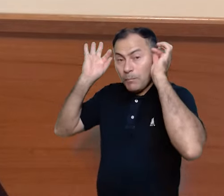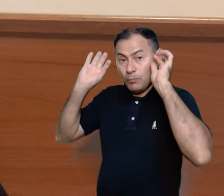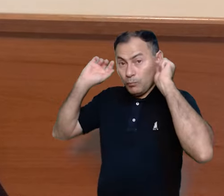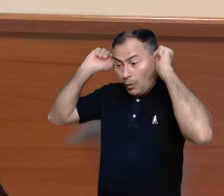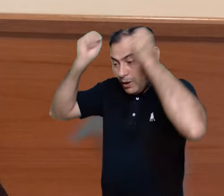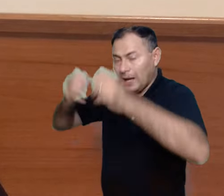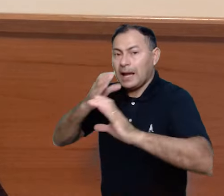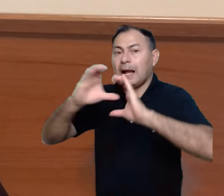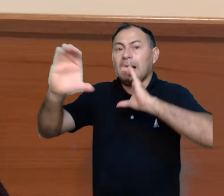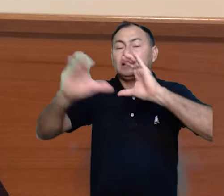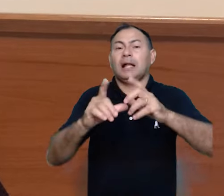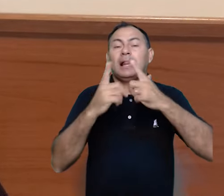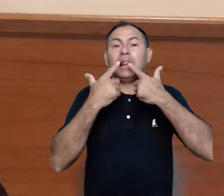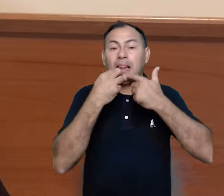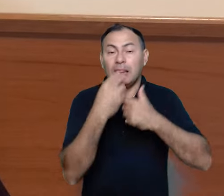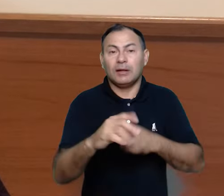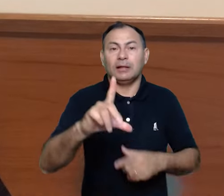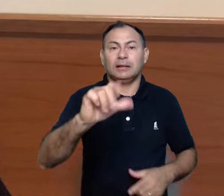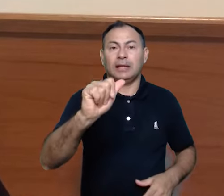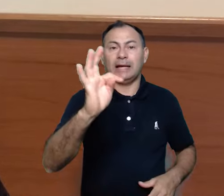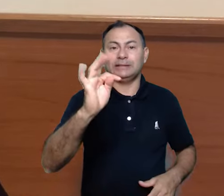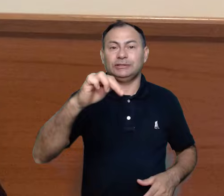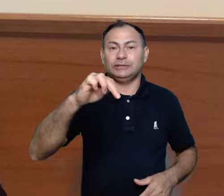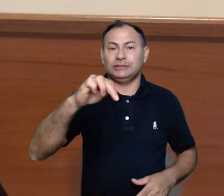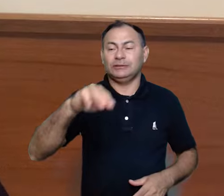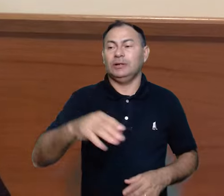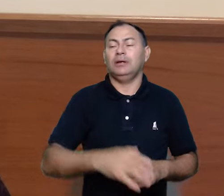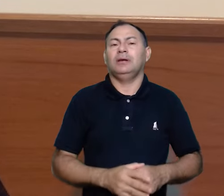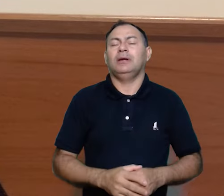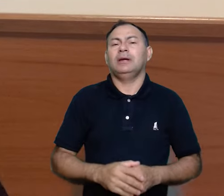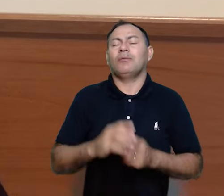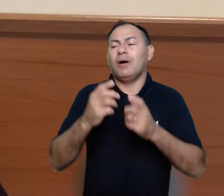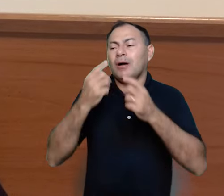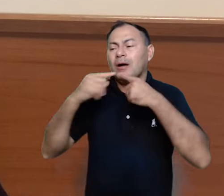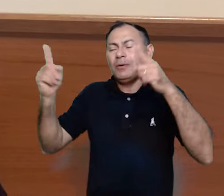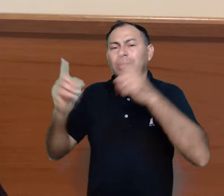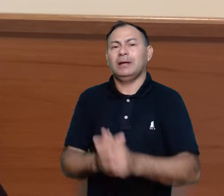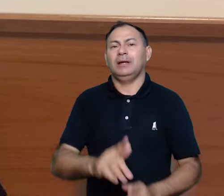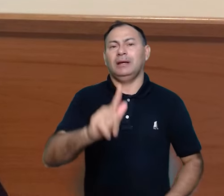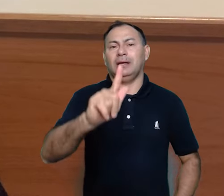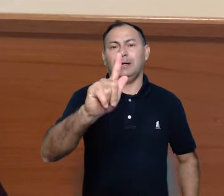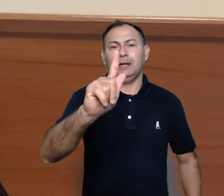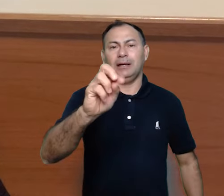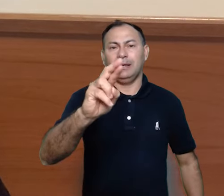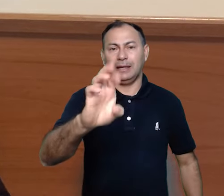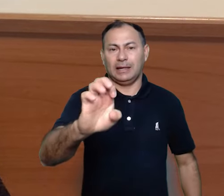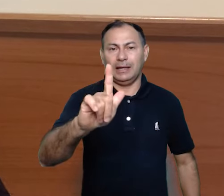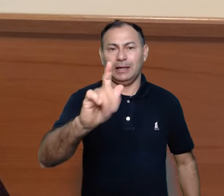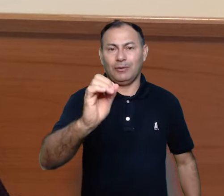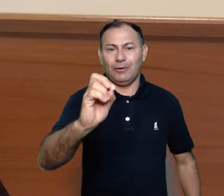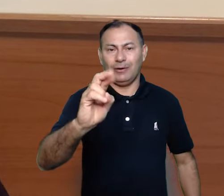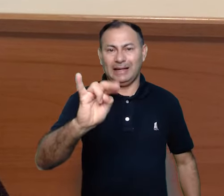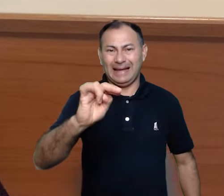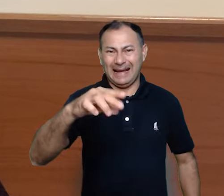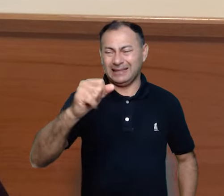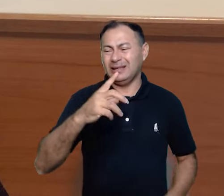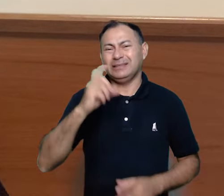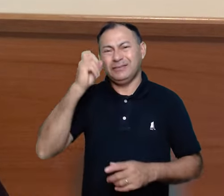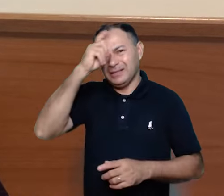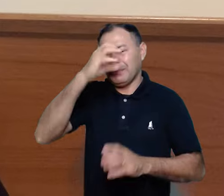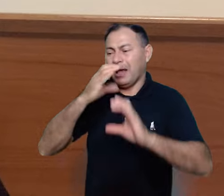continuavam a cantar em latim, com a melodia gregoriana difícil de ser executada por um grande grupo, pelo povo,